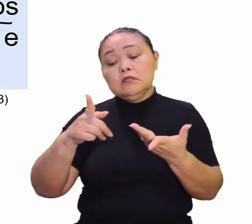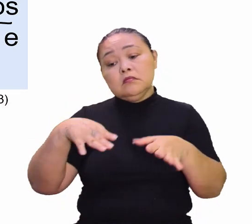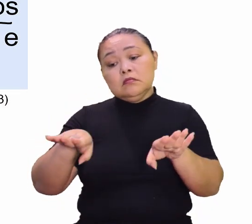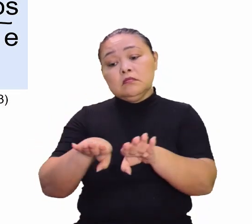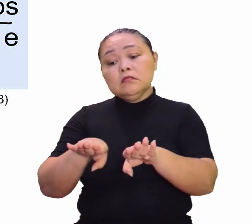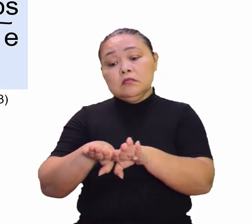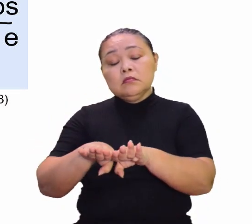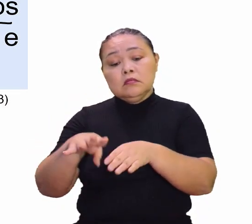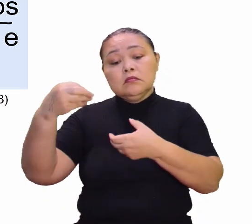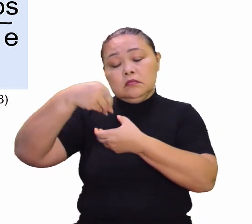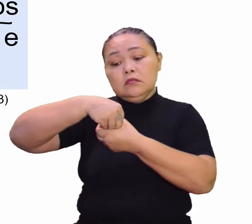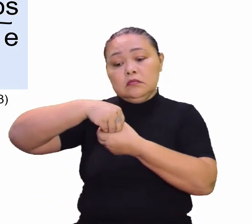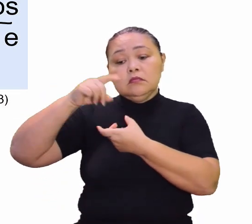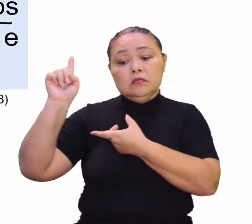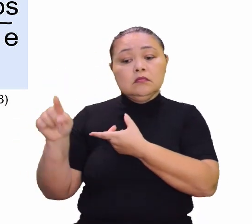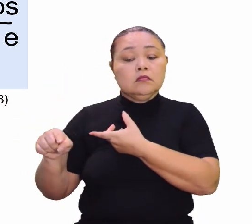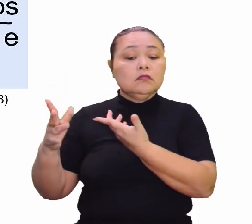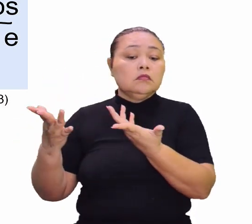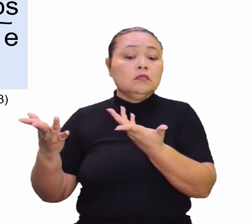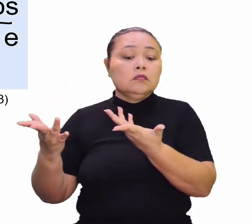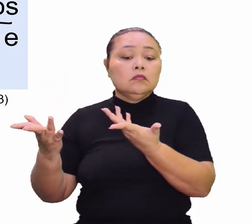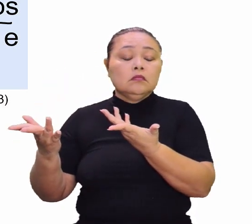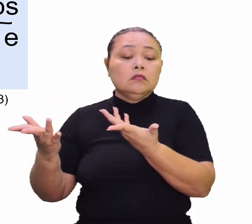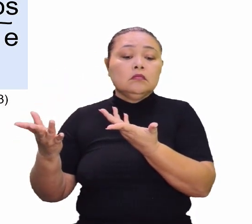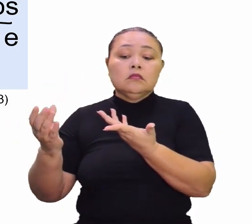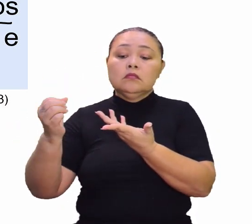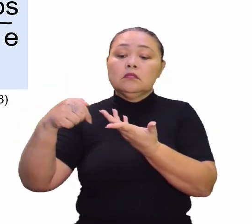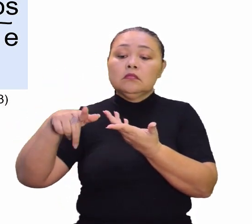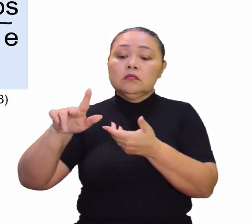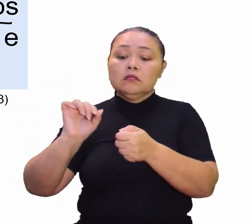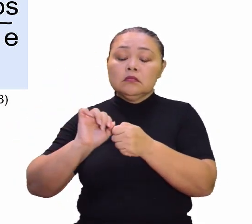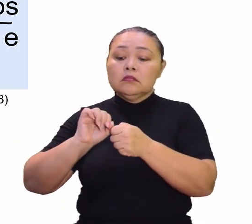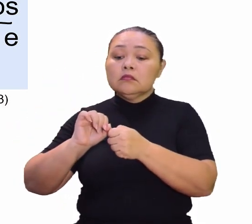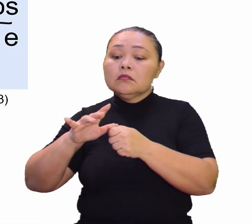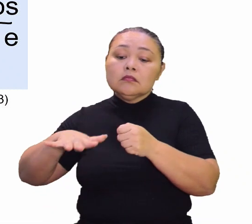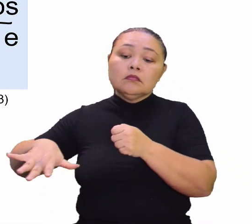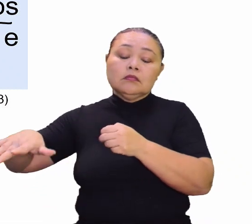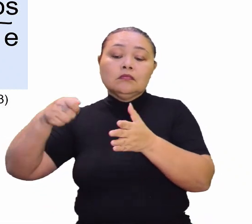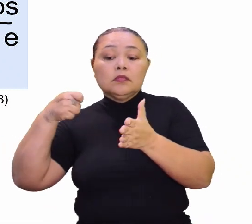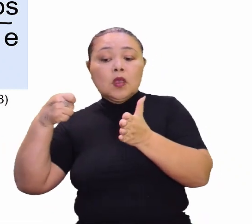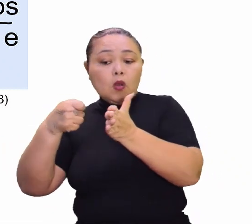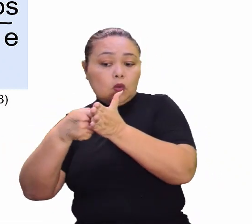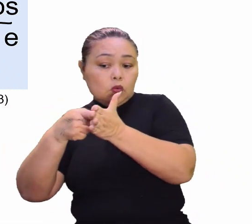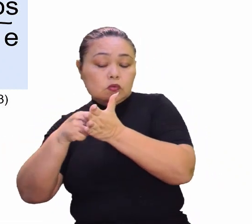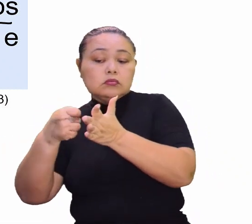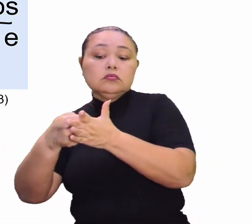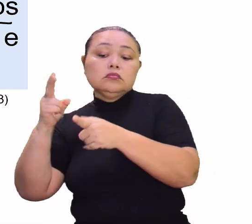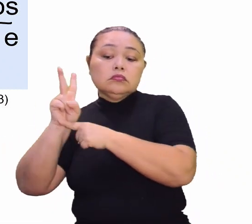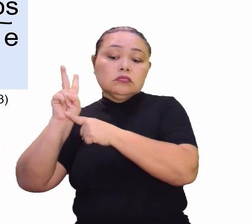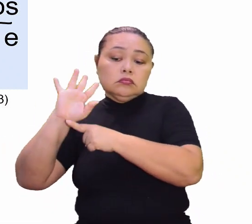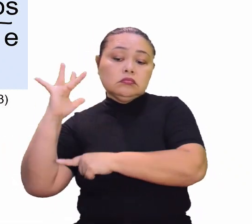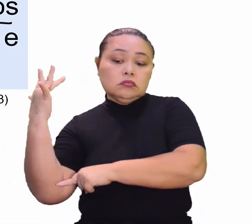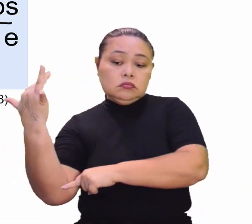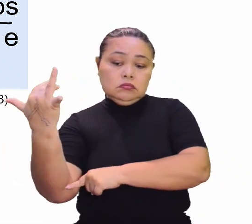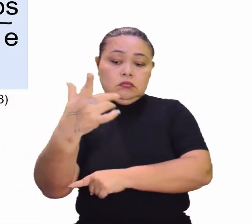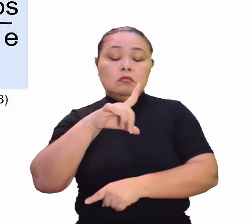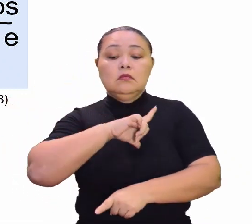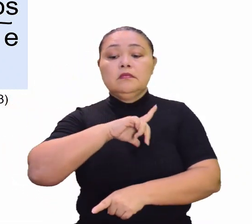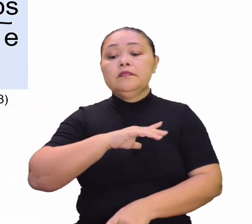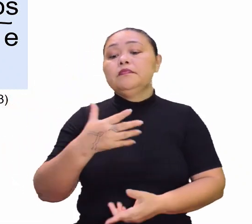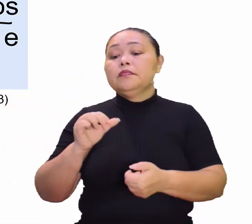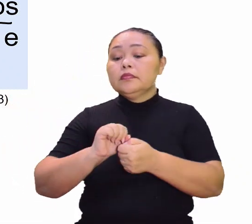Também, As ONGs fazem parte dessa sociedade civil. As ONGs da área ambientalista. É isso? Como a